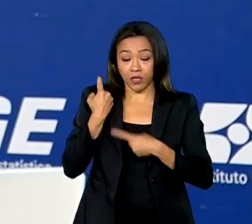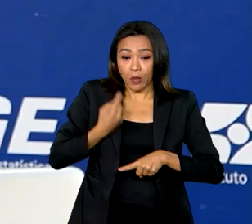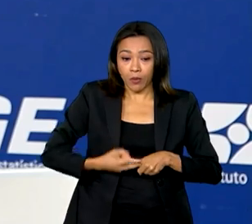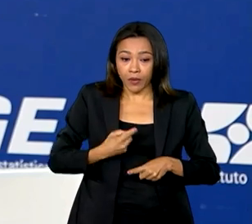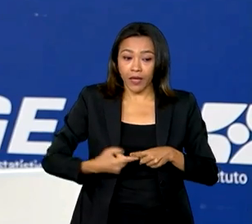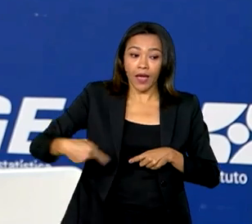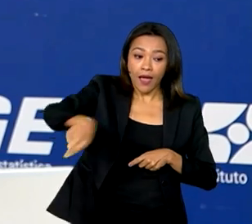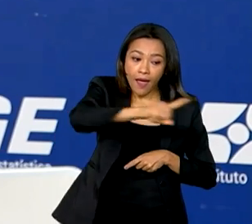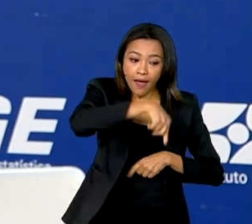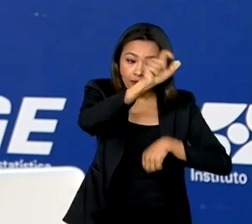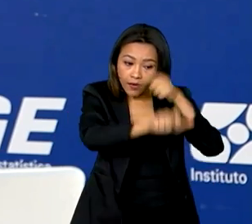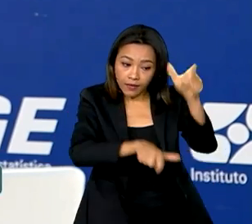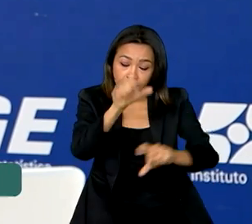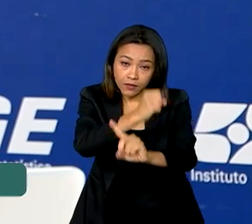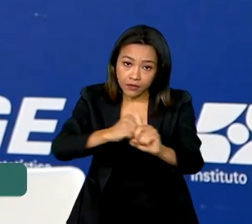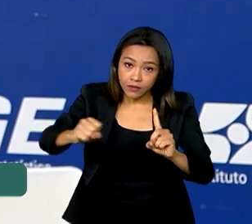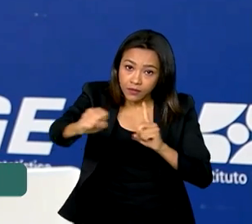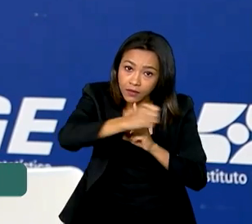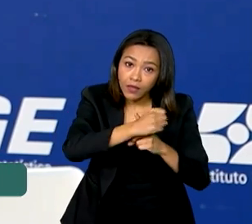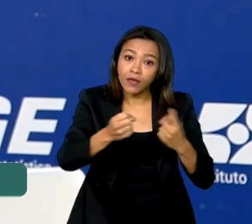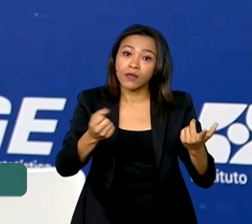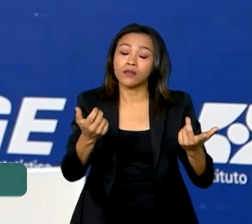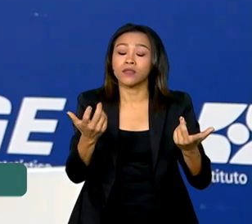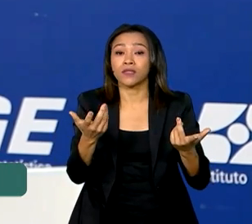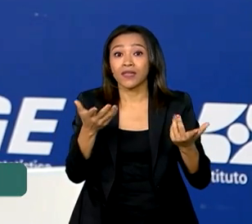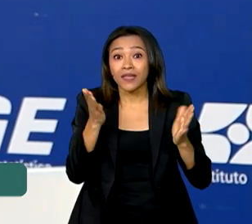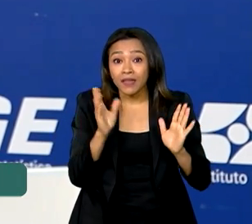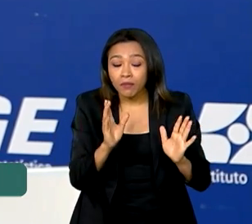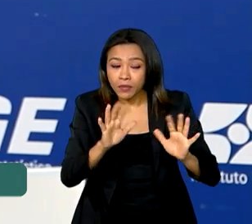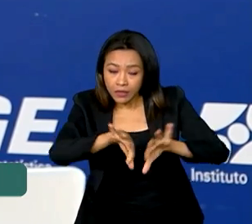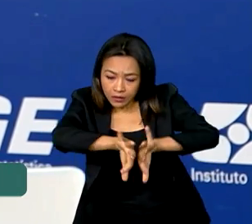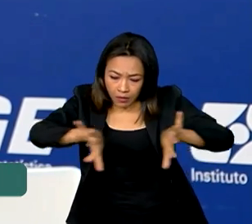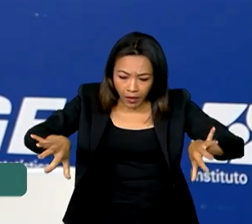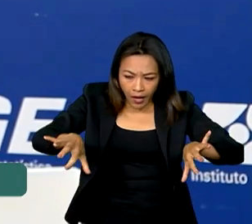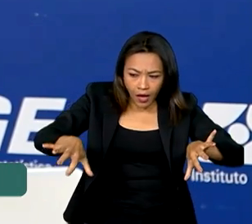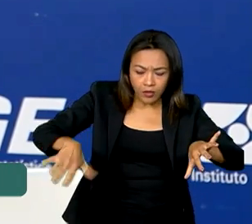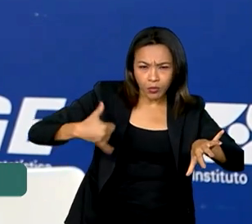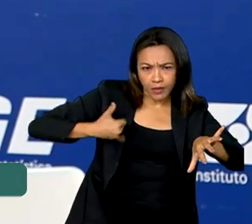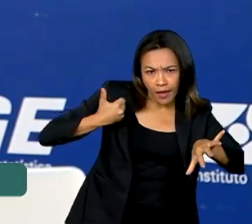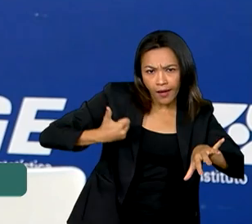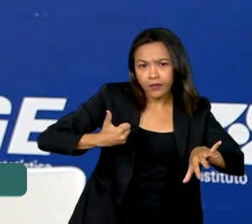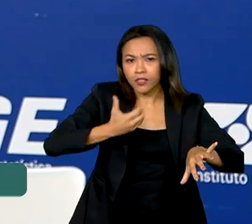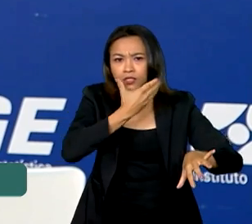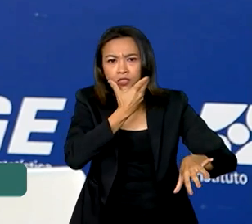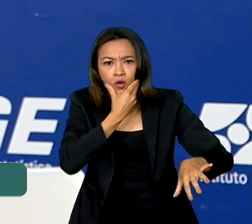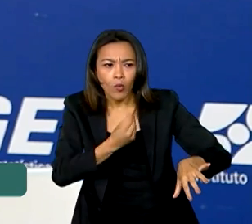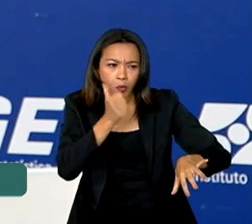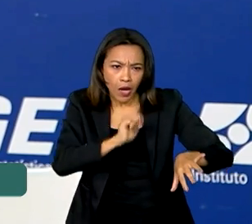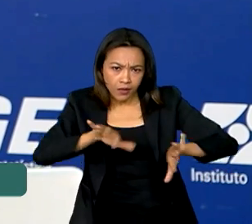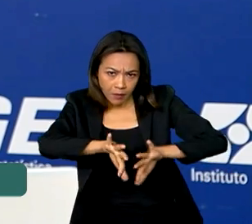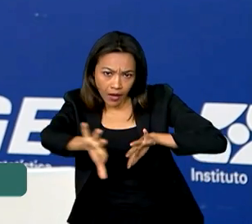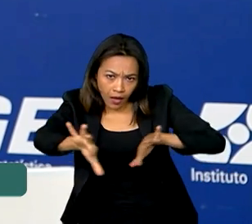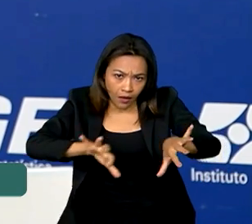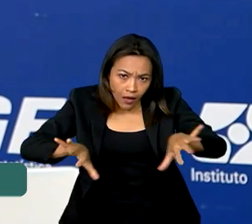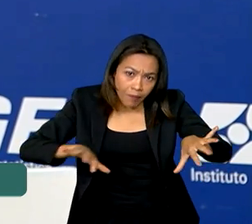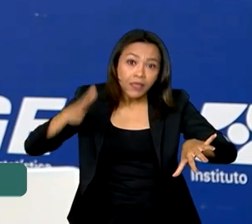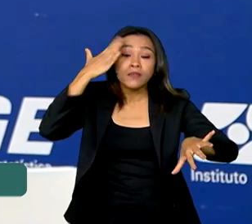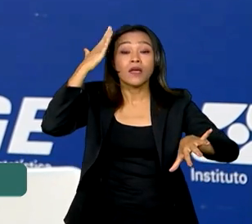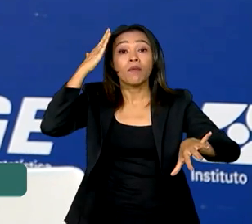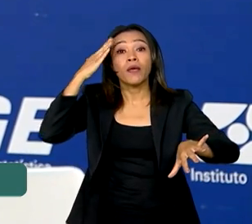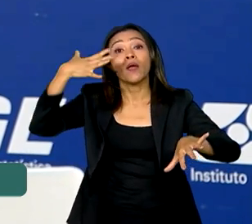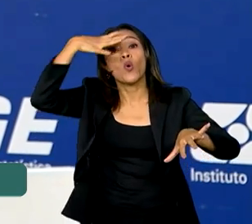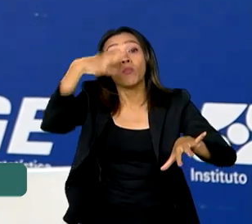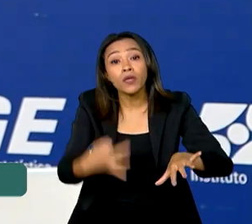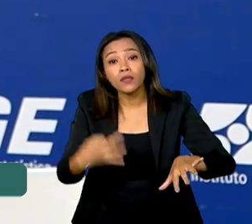desagregada por idade e sexo, elas são o ponto mais importante para se fazer uma política pública, para você entender como é que está a sua população,